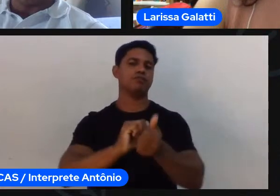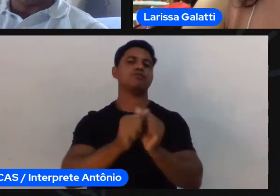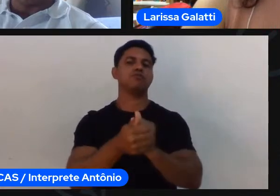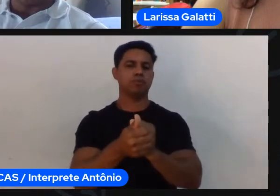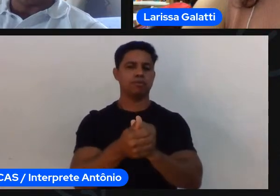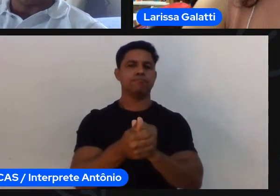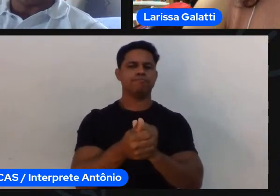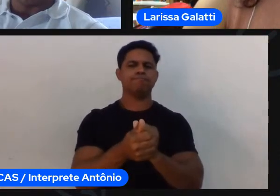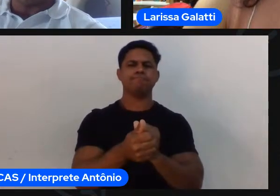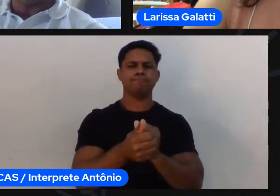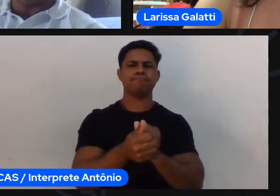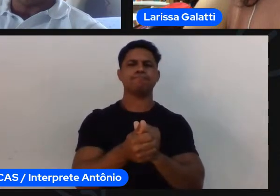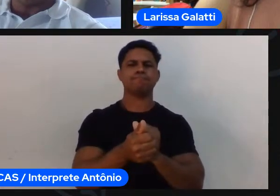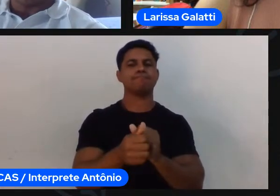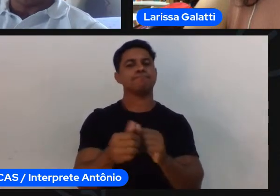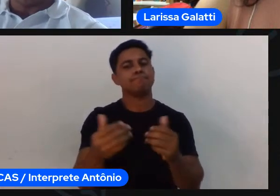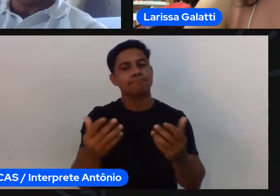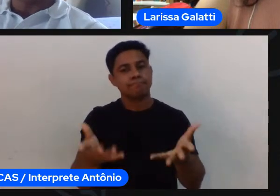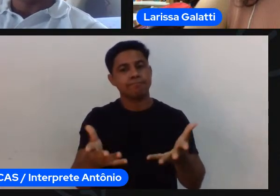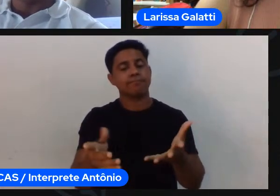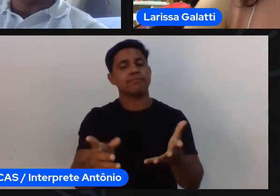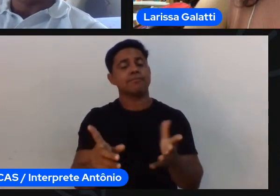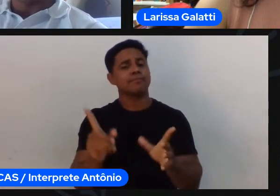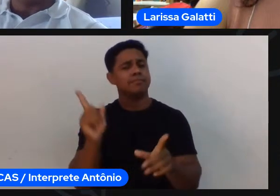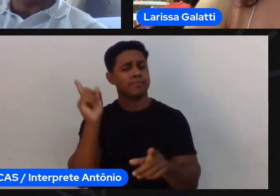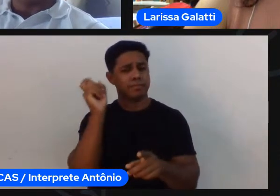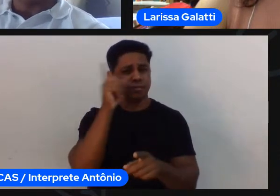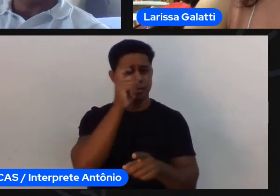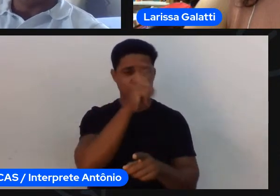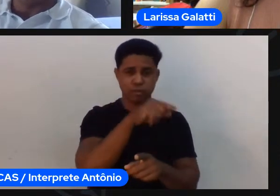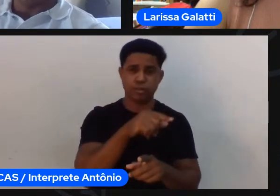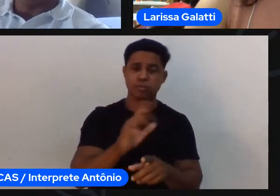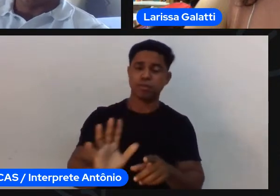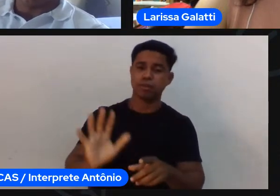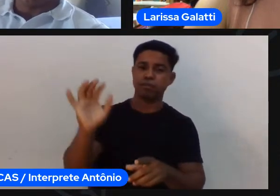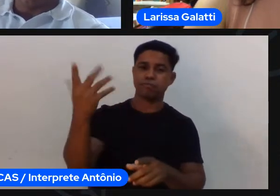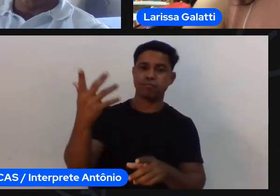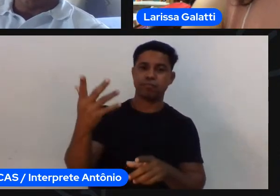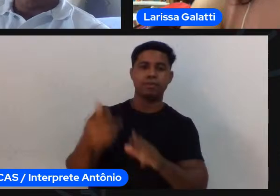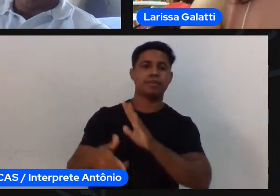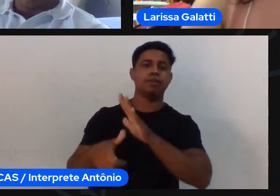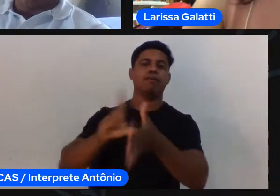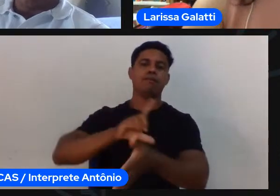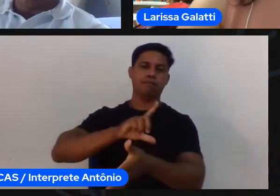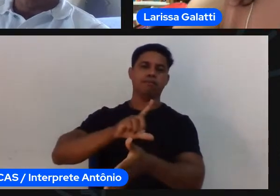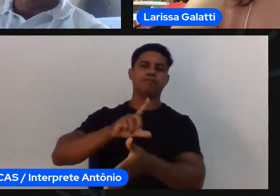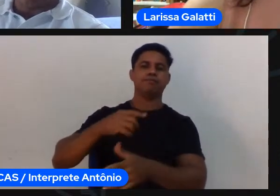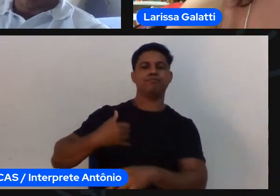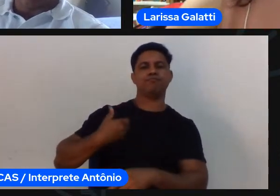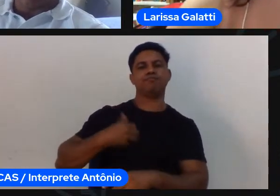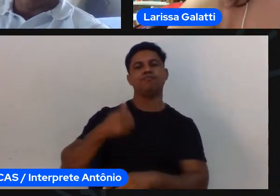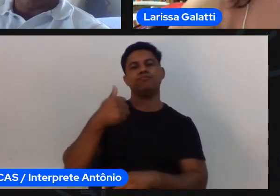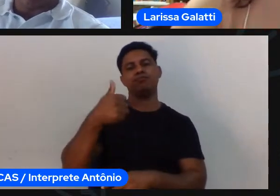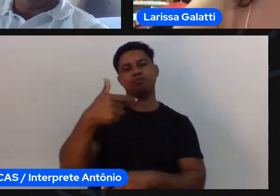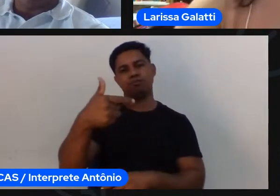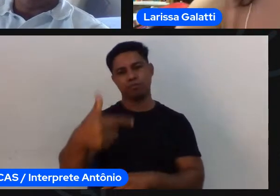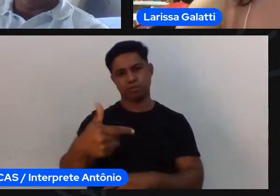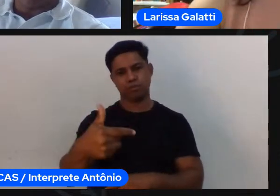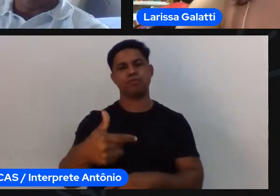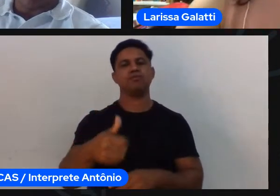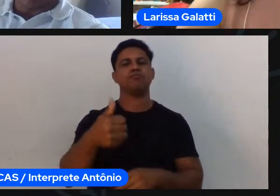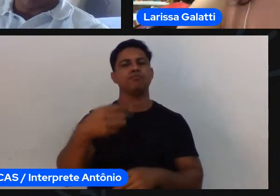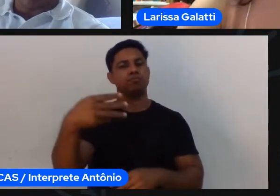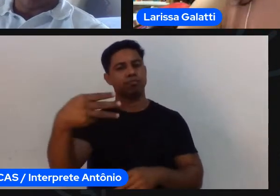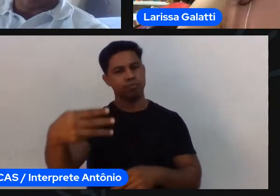mas ela dificilmente acontece antes dos 12 ou 13 anos de idade essa especialização então por que que lá no ensino